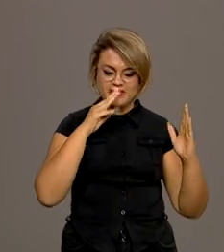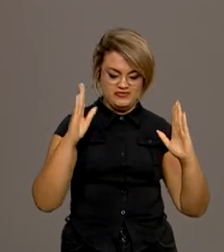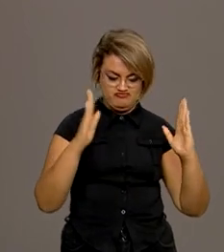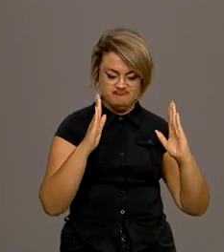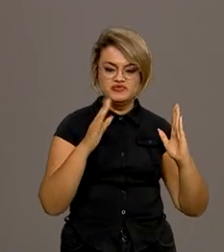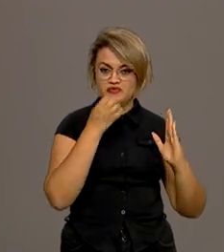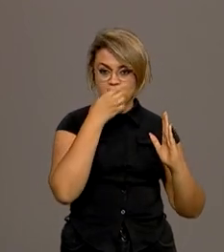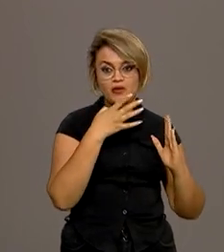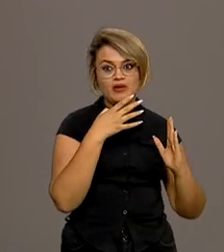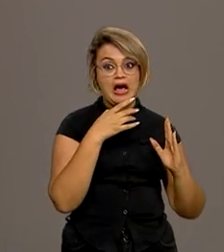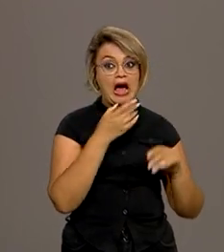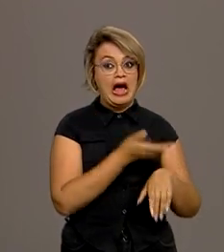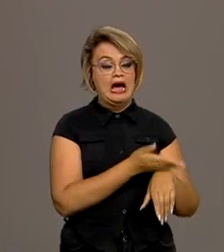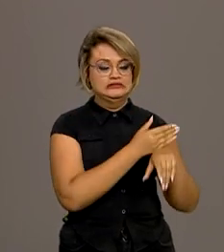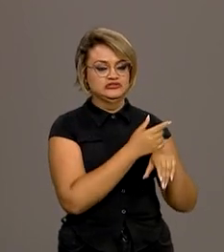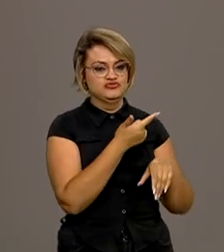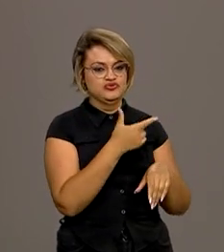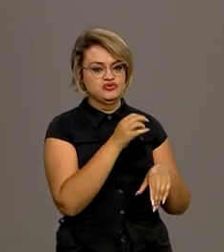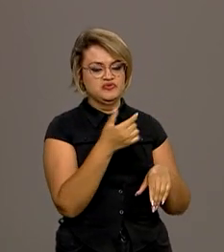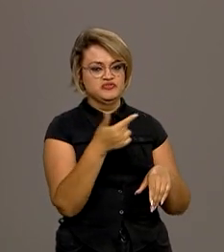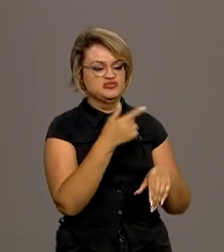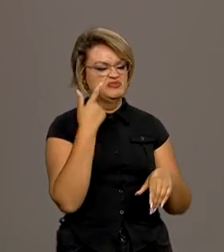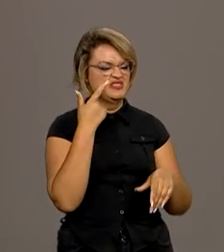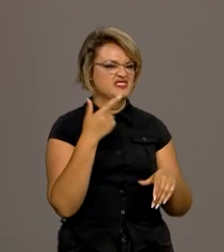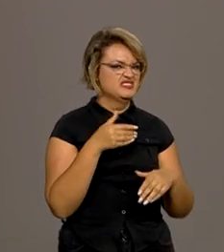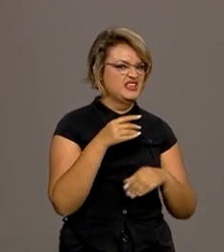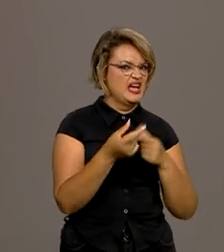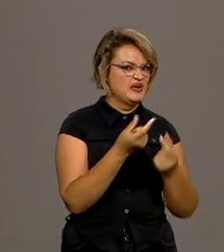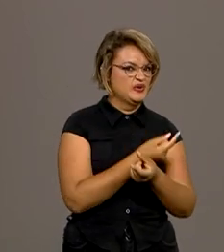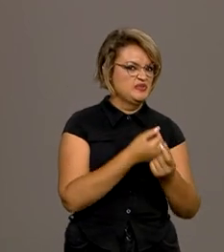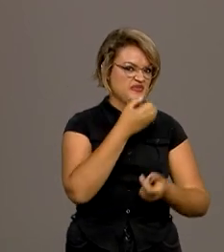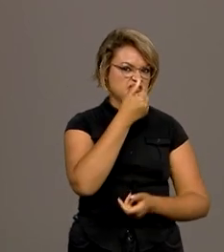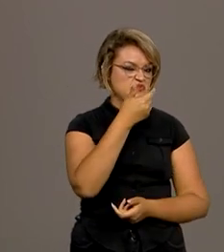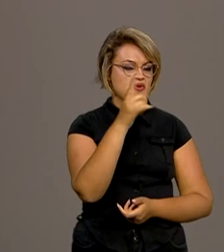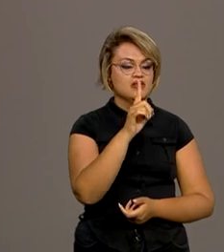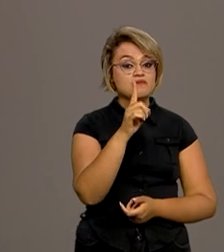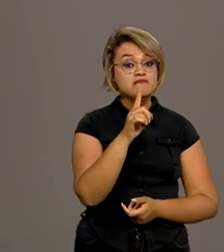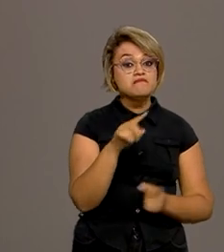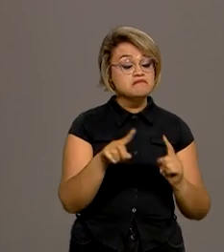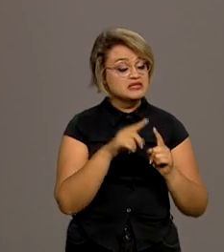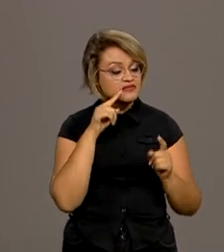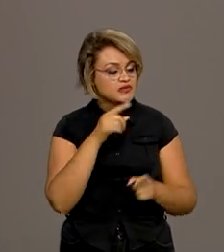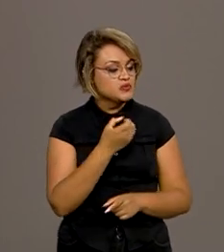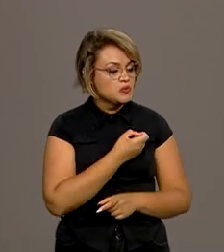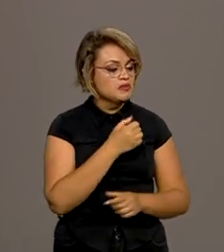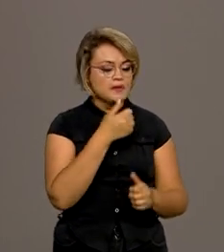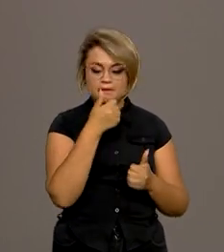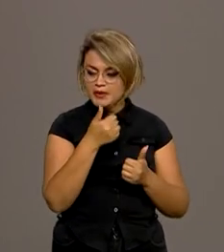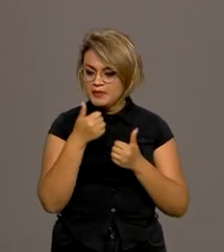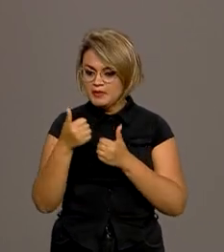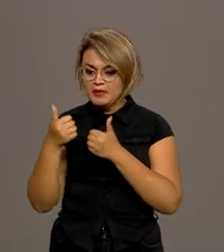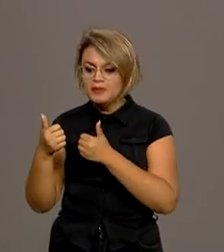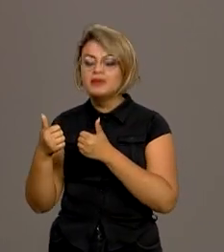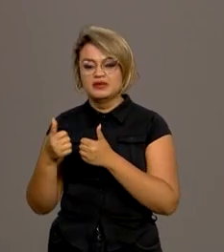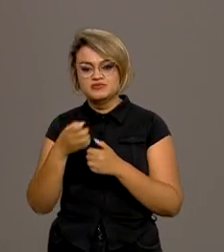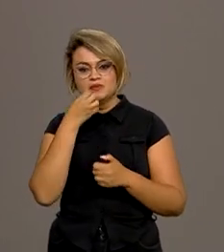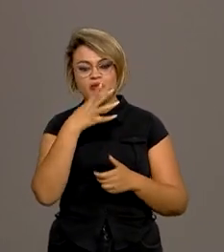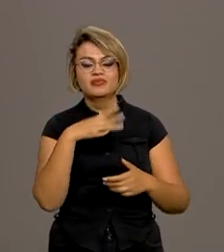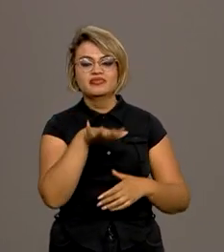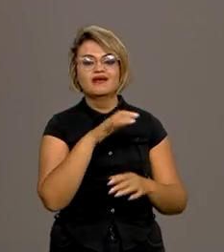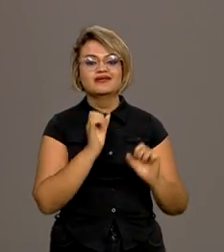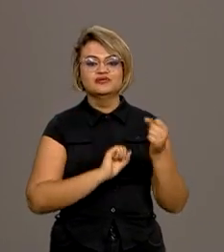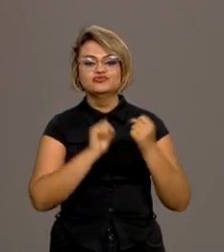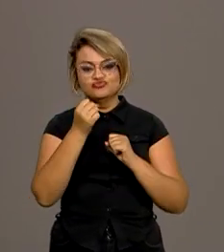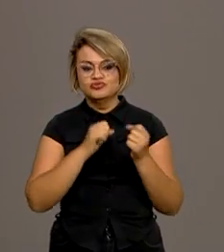não eram boas. Então, quando vem os números agora do segundo trimestre, realmente anima, sobretudo em função da recuperação da indústria